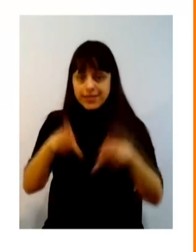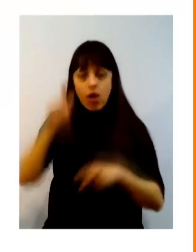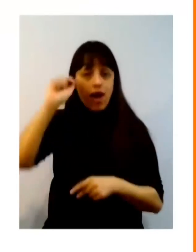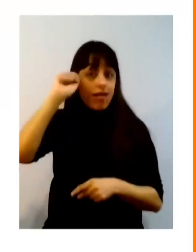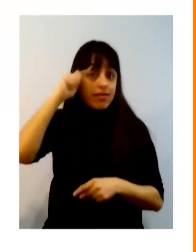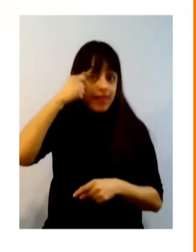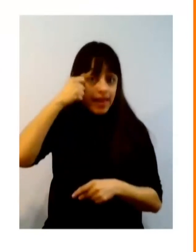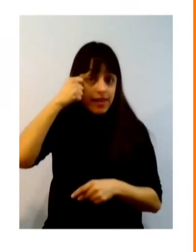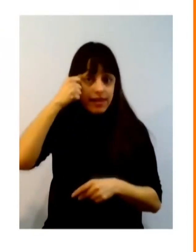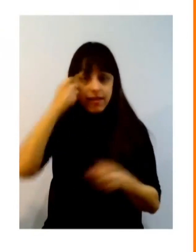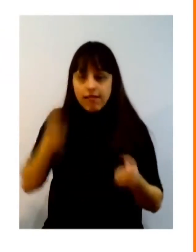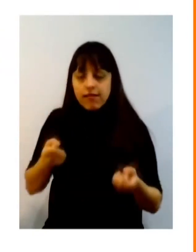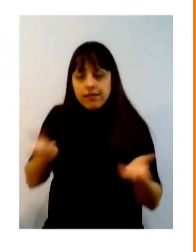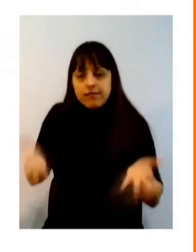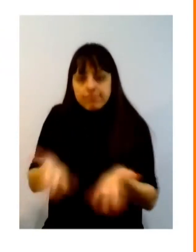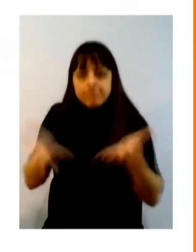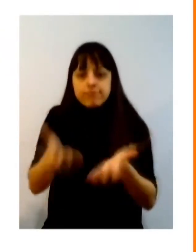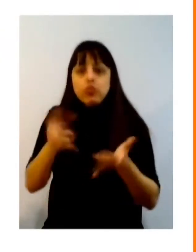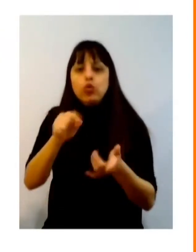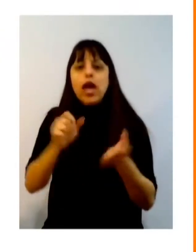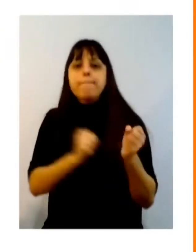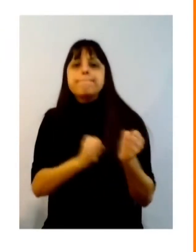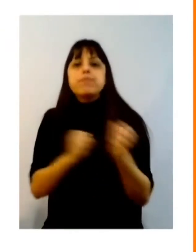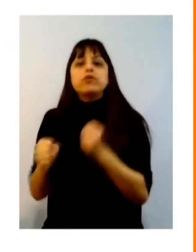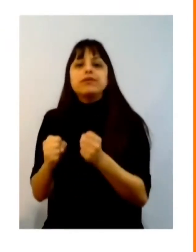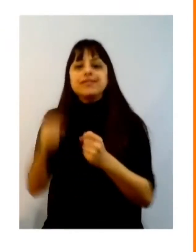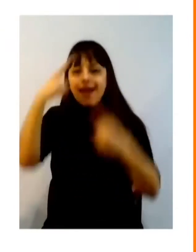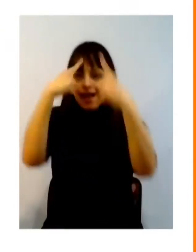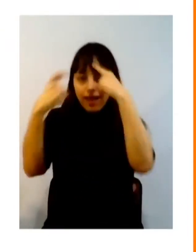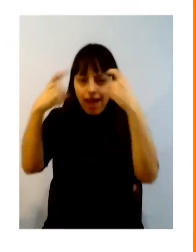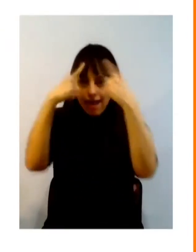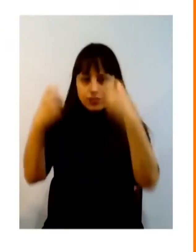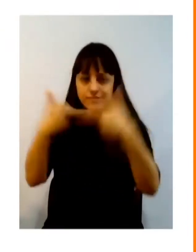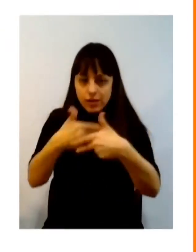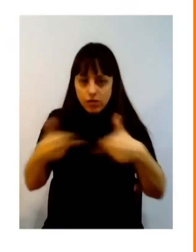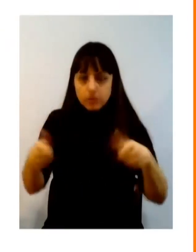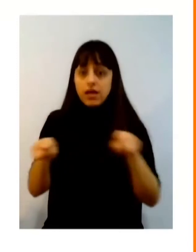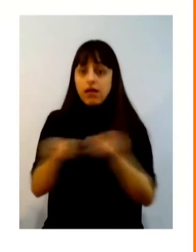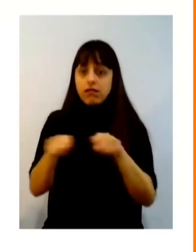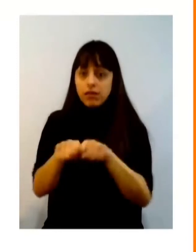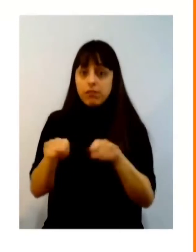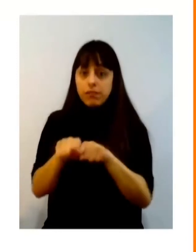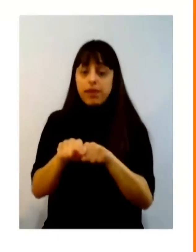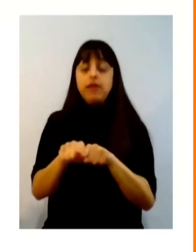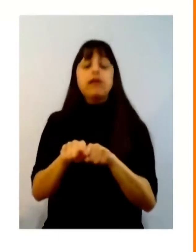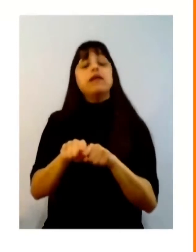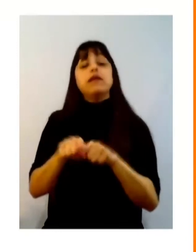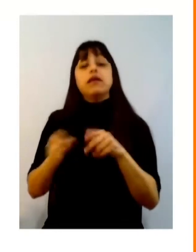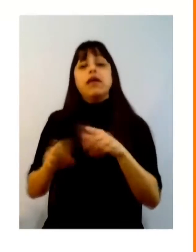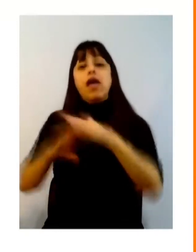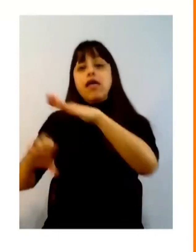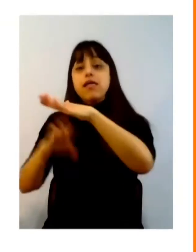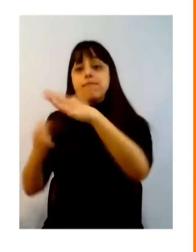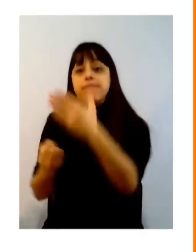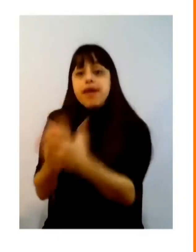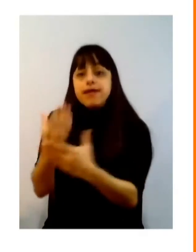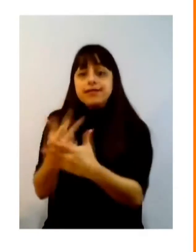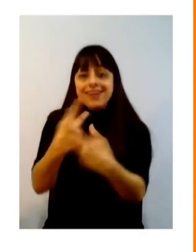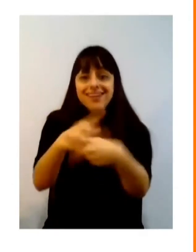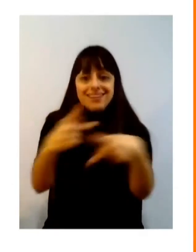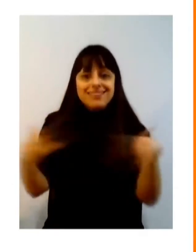inventiva é fomentar o tema de empreendedorismo negro no Brasil estimular para que mais pessoas